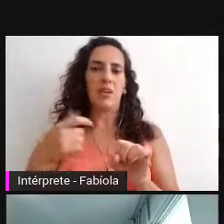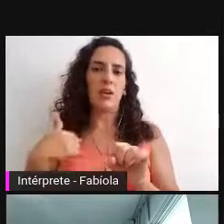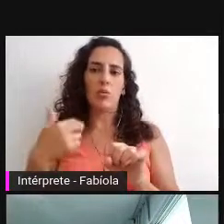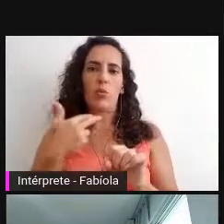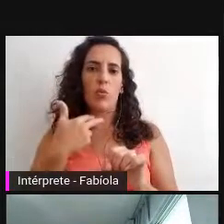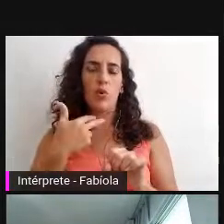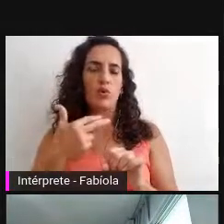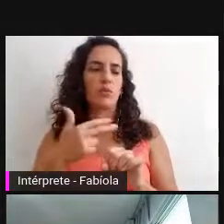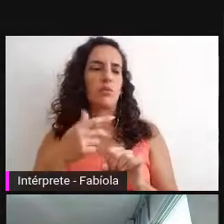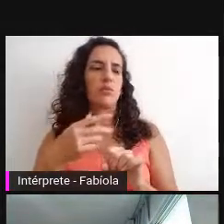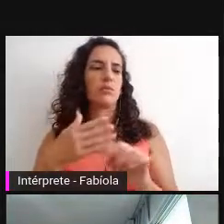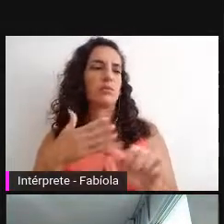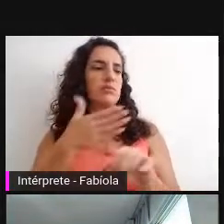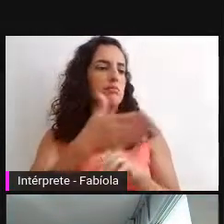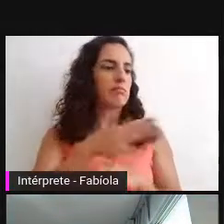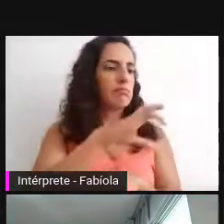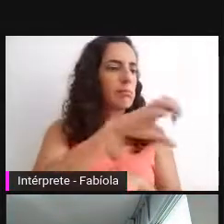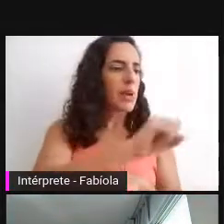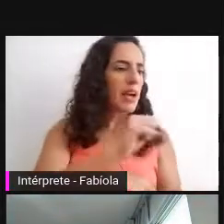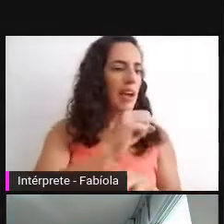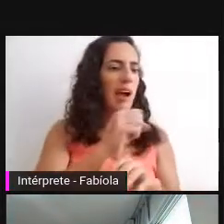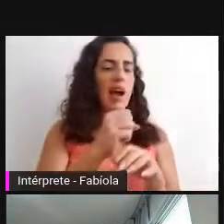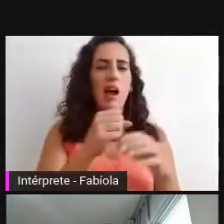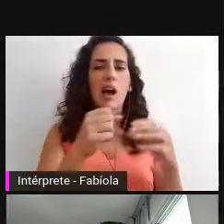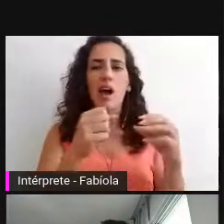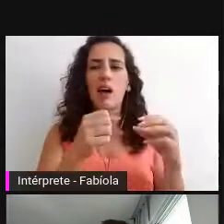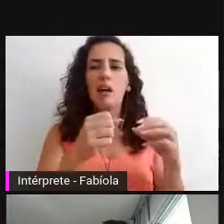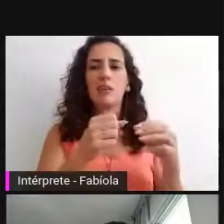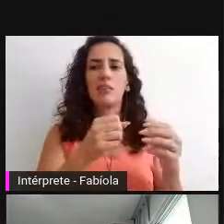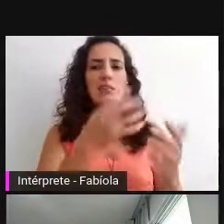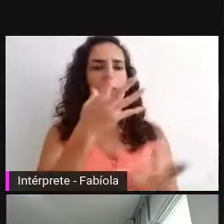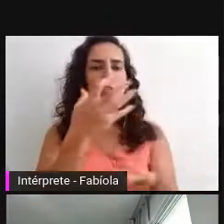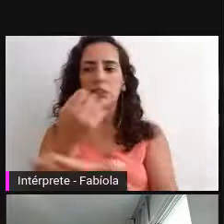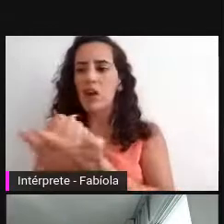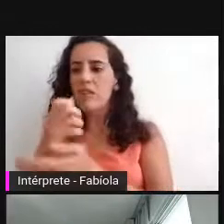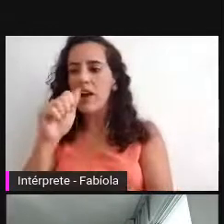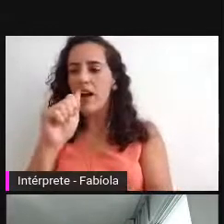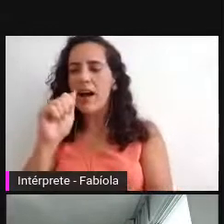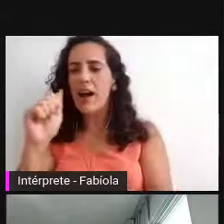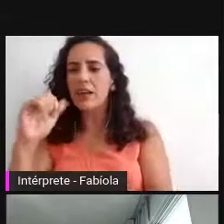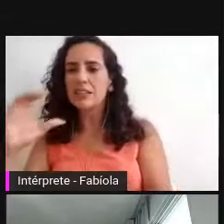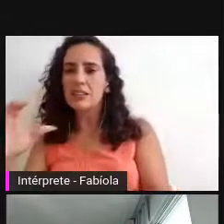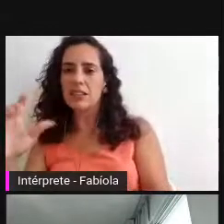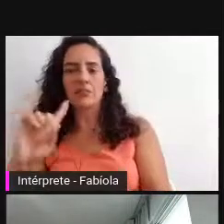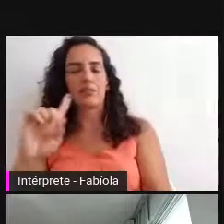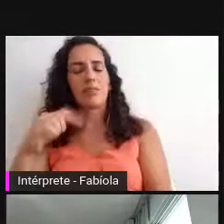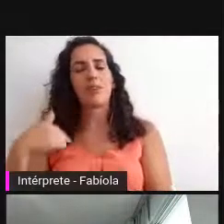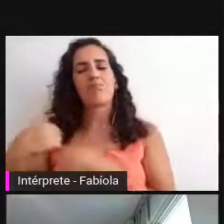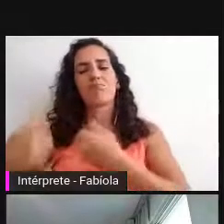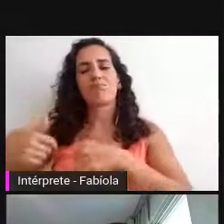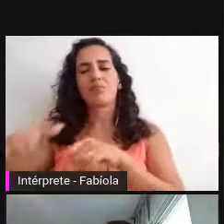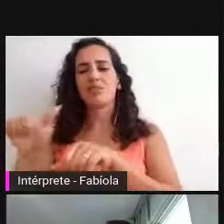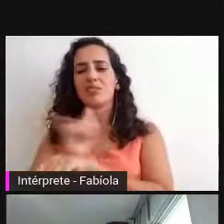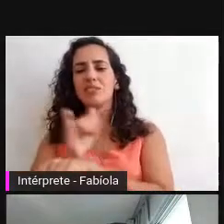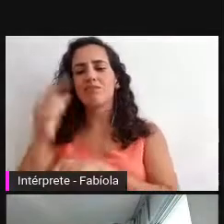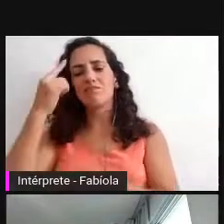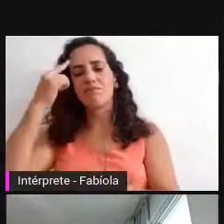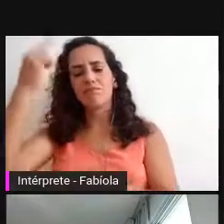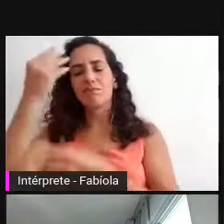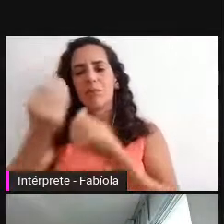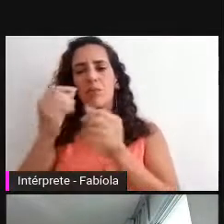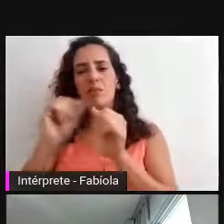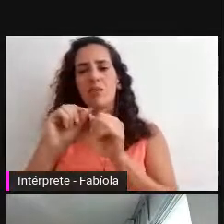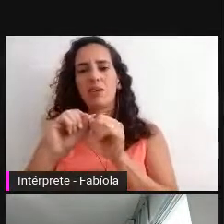aquele MP3 e salvar em AAC, não. Eu vou elaborar uma política e um plano de